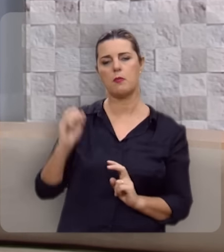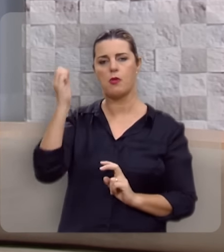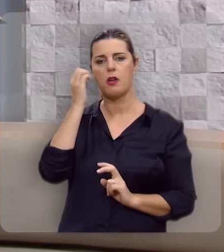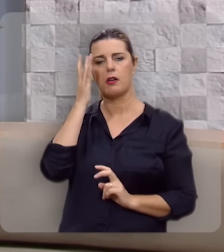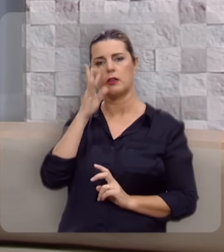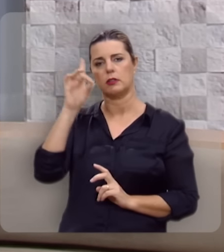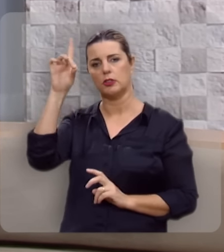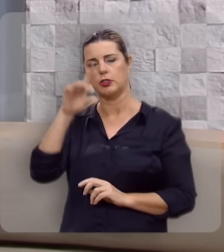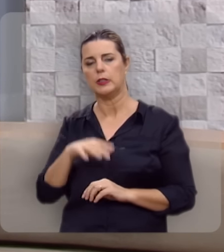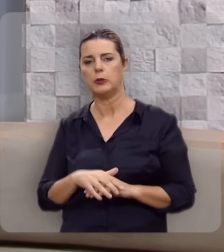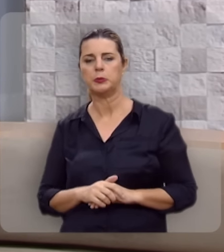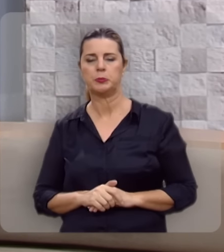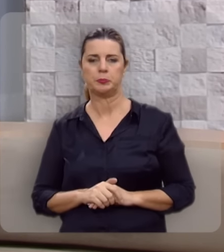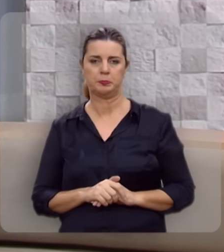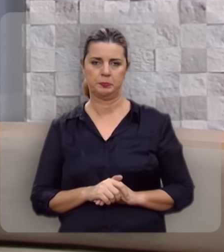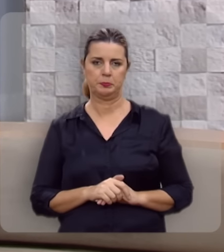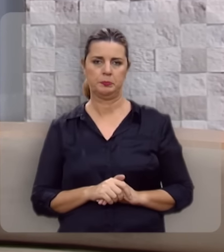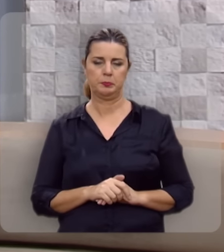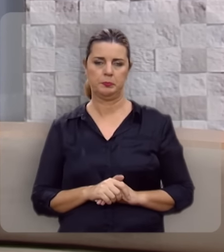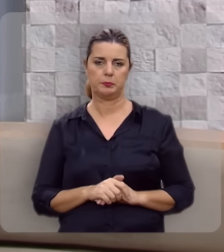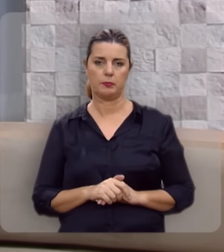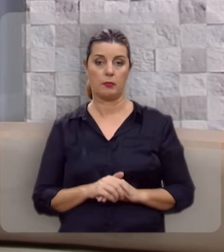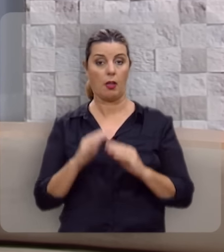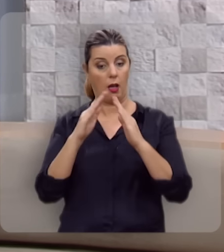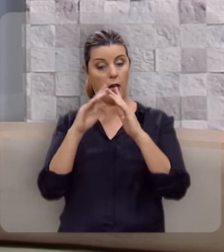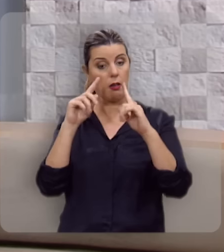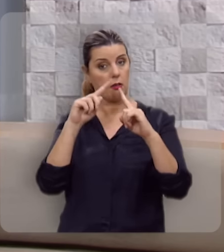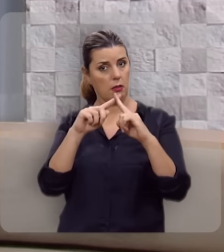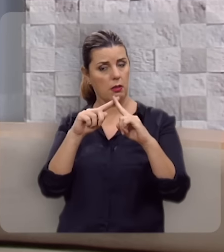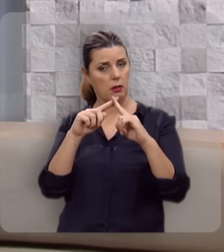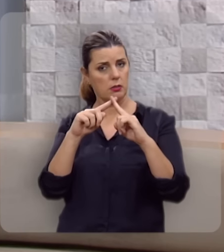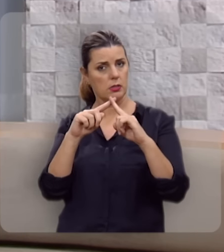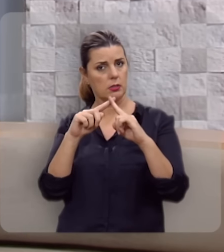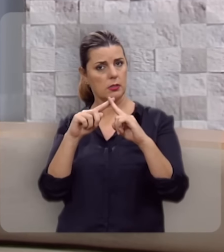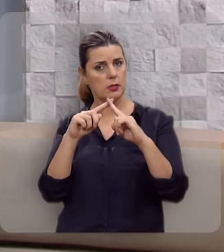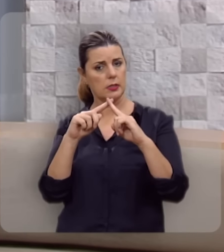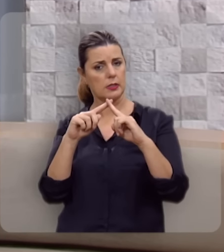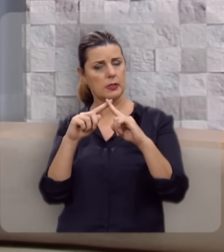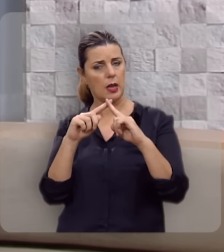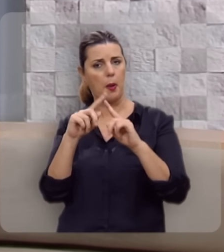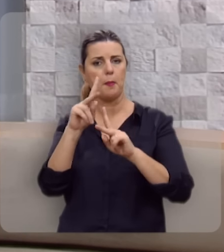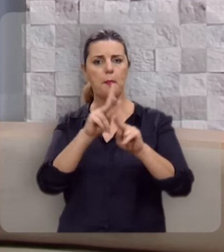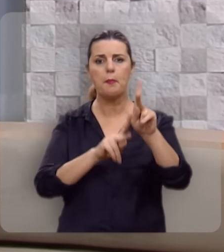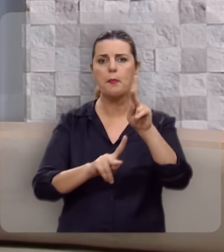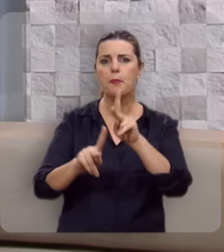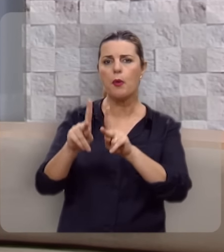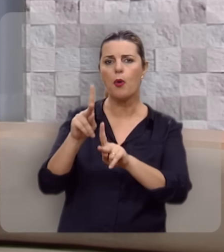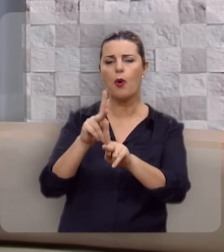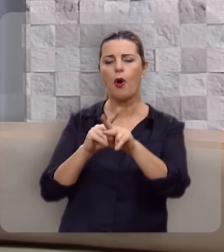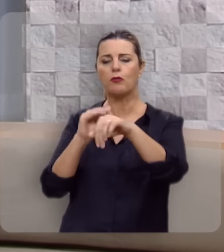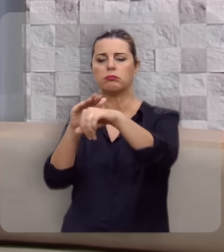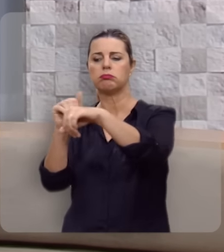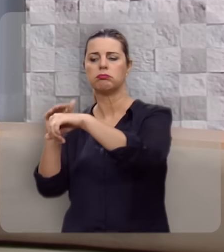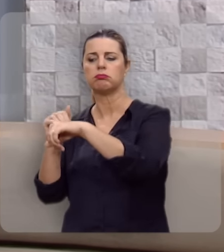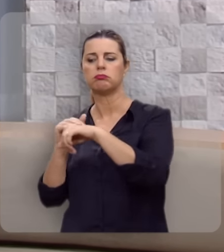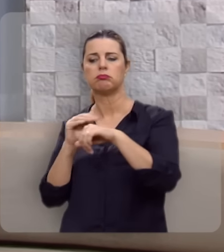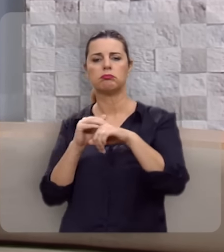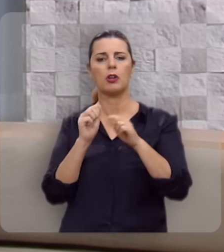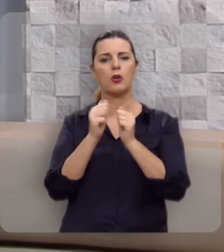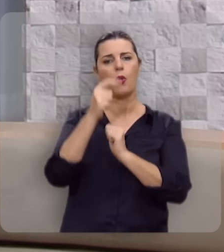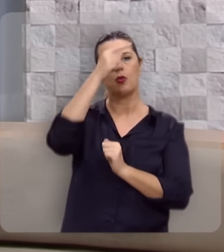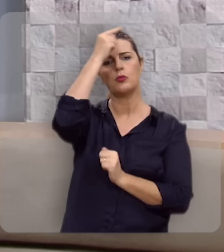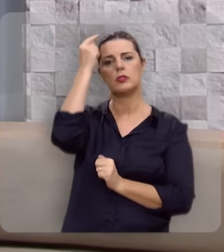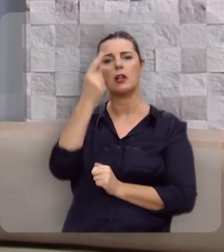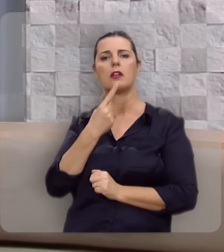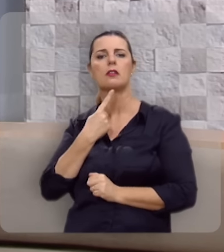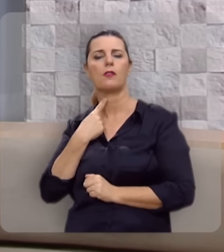testemunhar a graça de Deus. A igreja é aquele povo que foi chamado